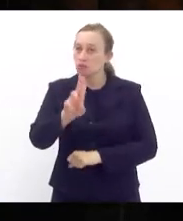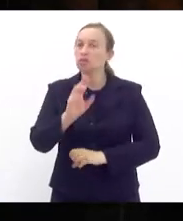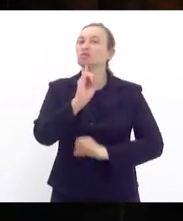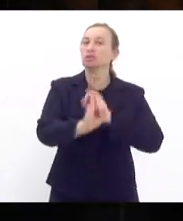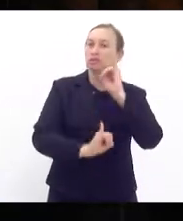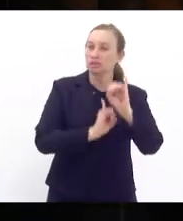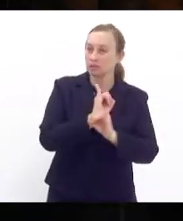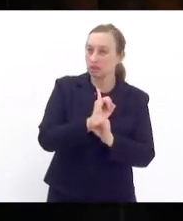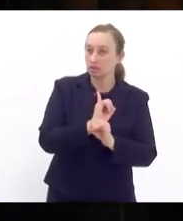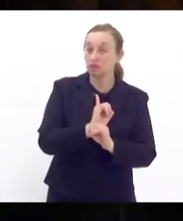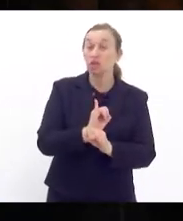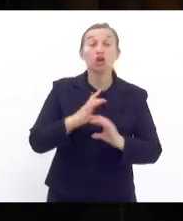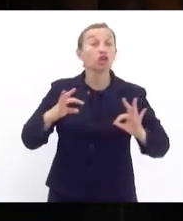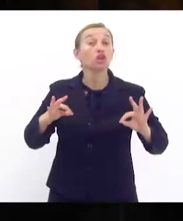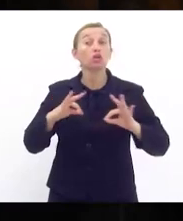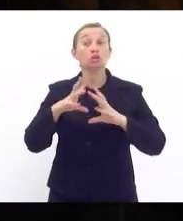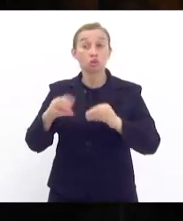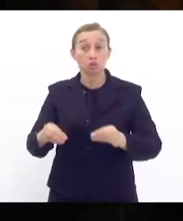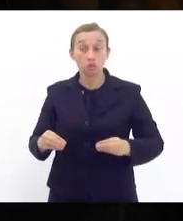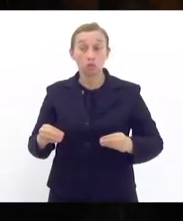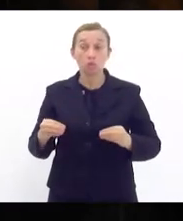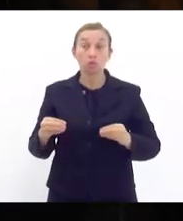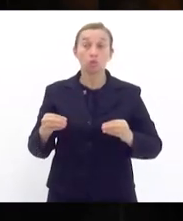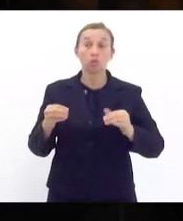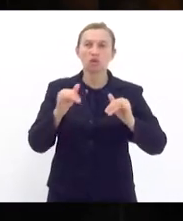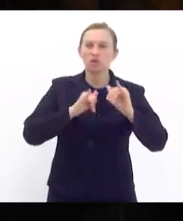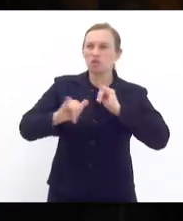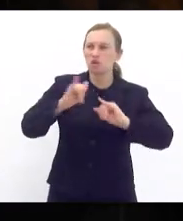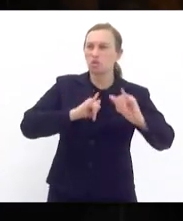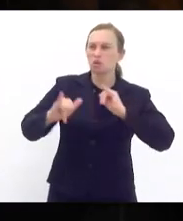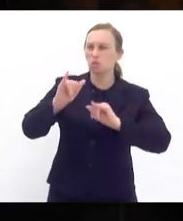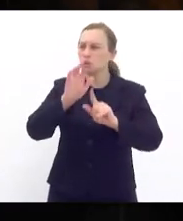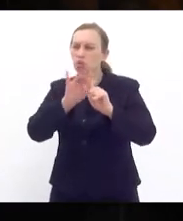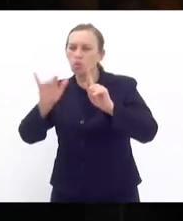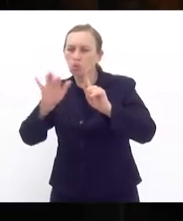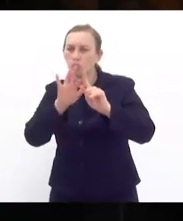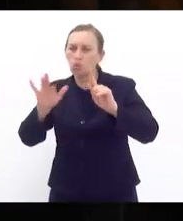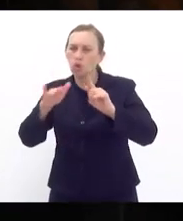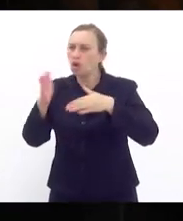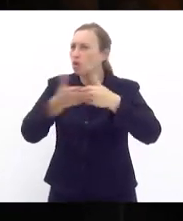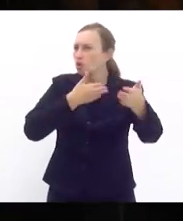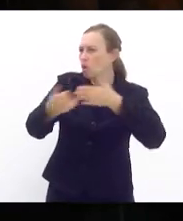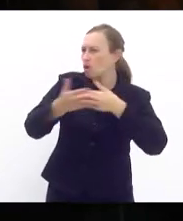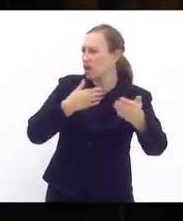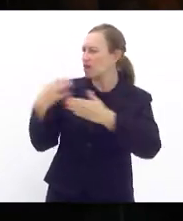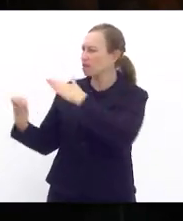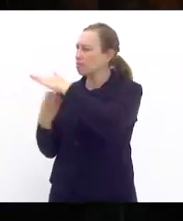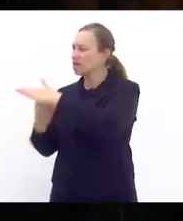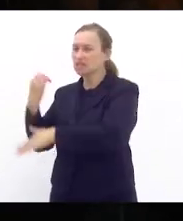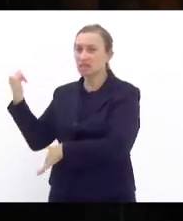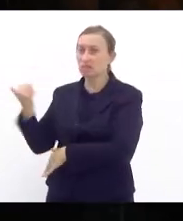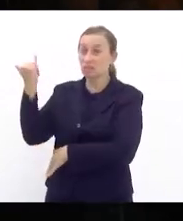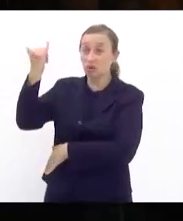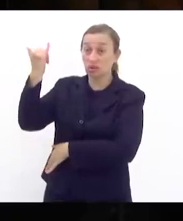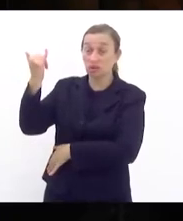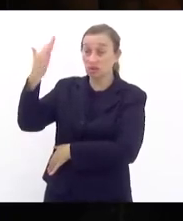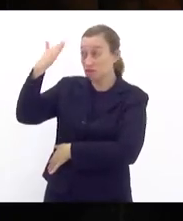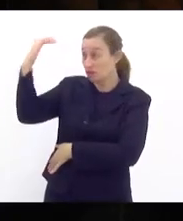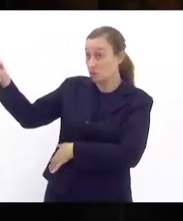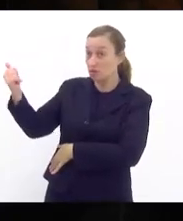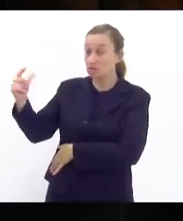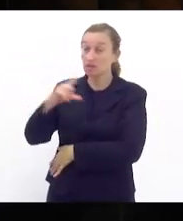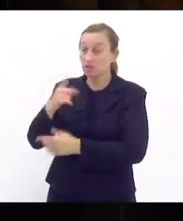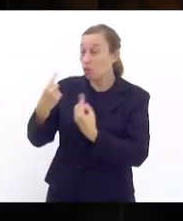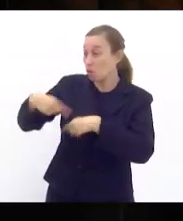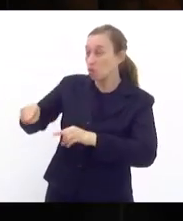nossas redes e toda a propaganda que o google o spotify a meta enfim essas big techs tem feito quanto projeta